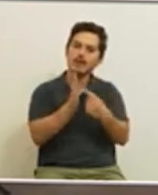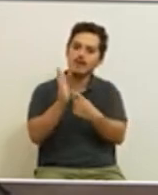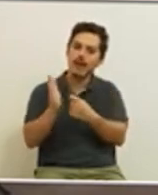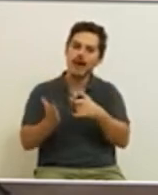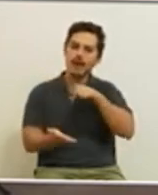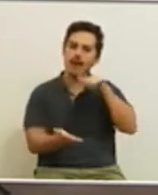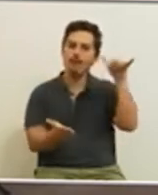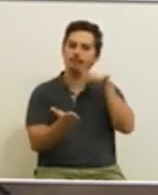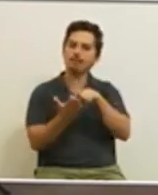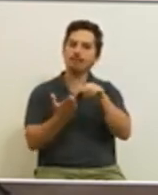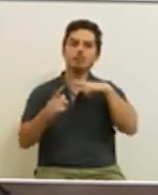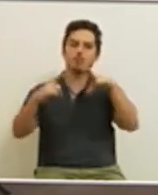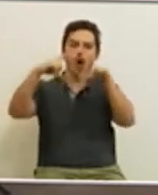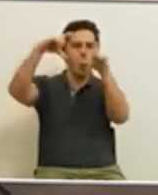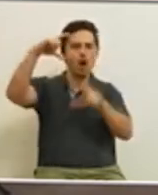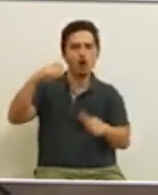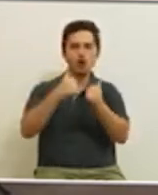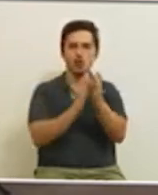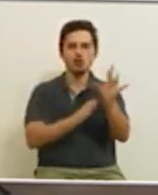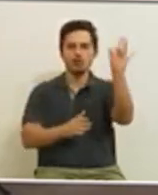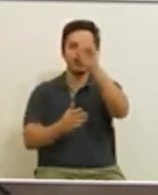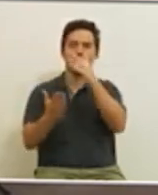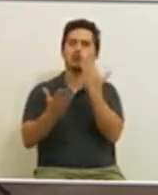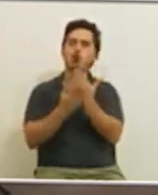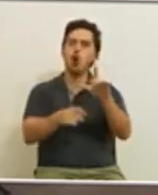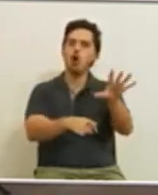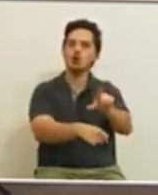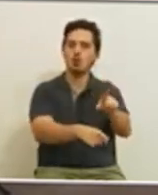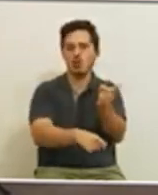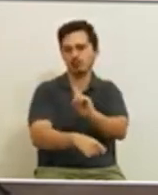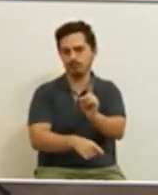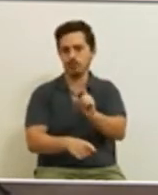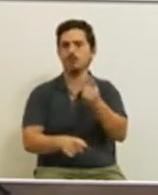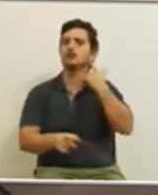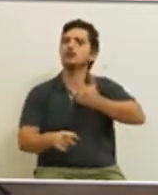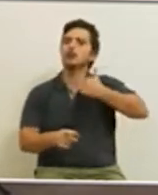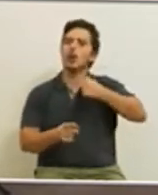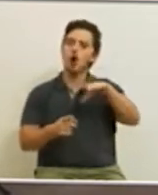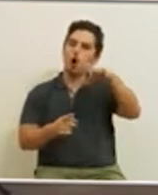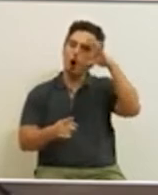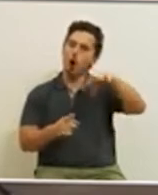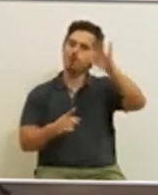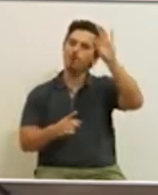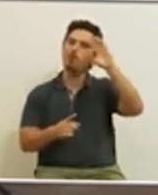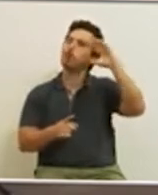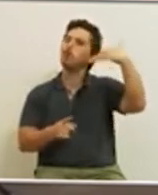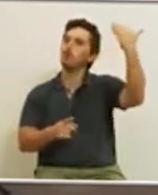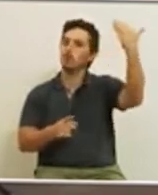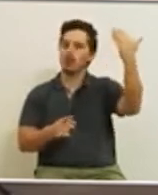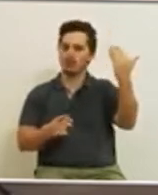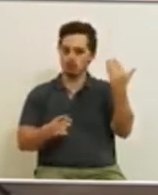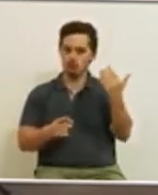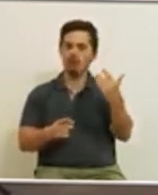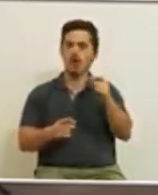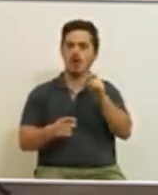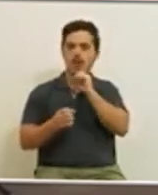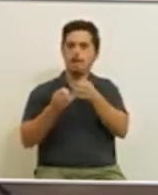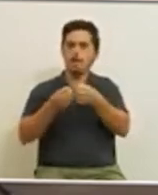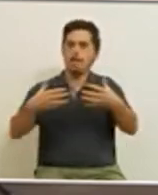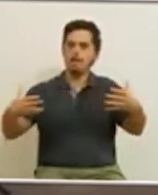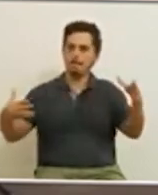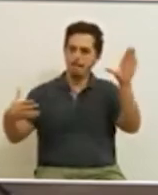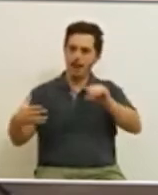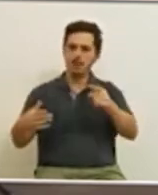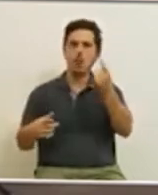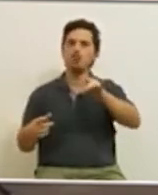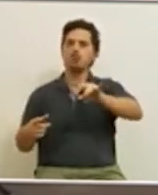contexto de todo o território e não exclusivamente da região de Lisboa, permitindo priorizar opções futuras que sirvam simultaneamente mais do que